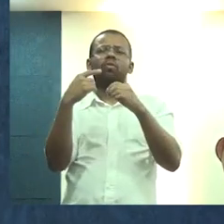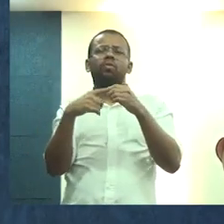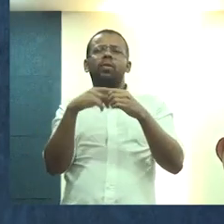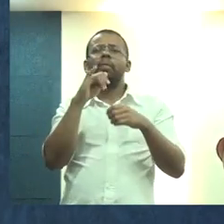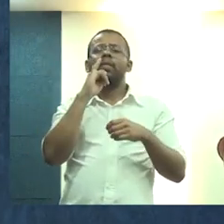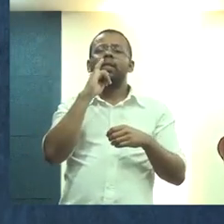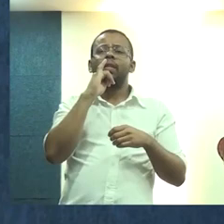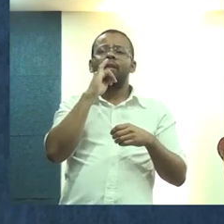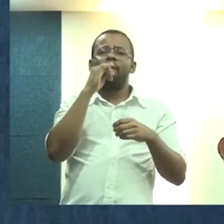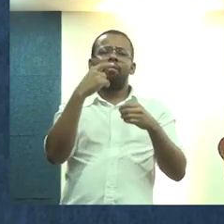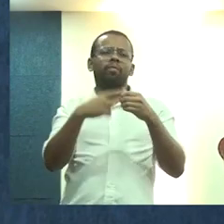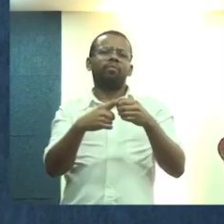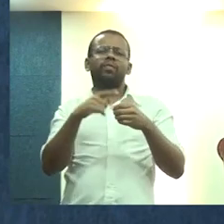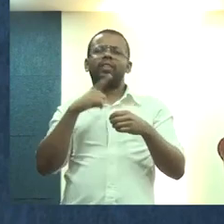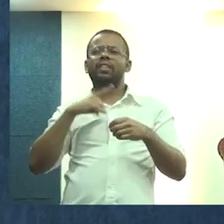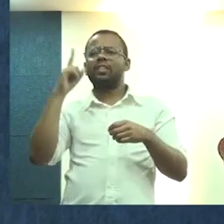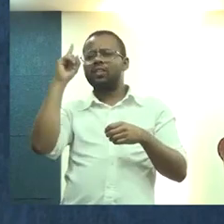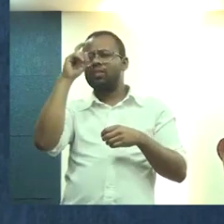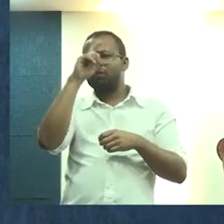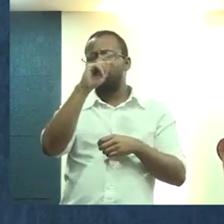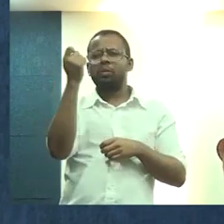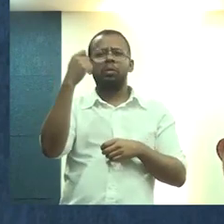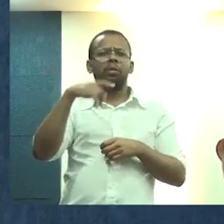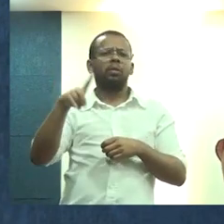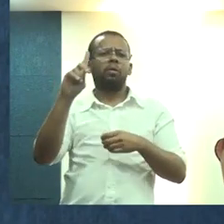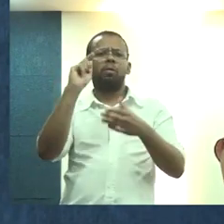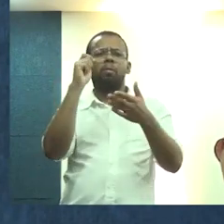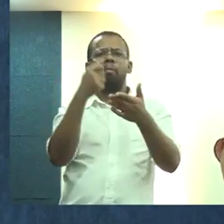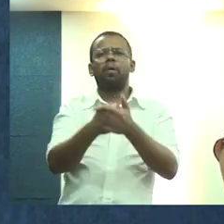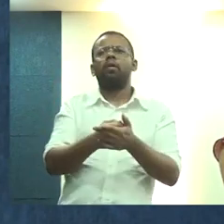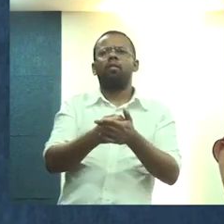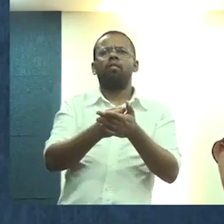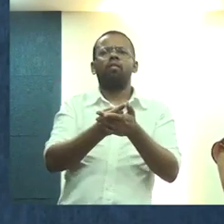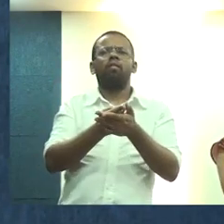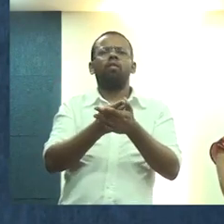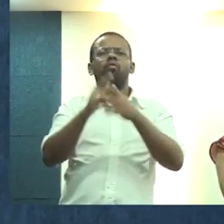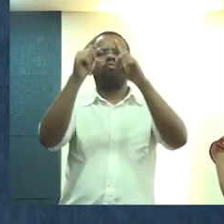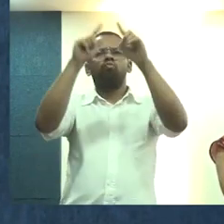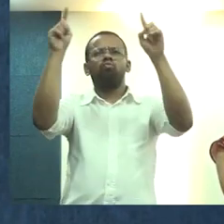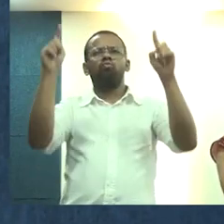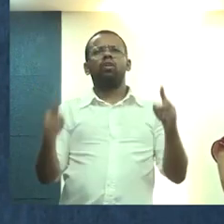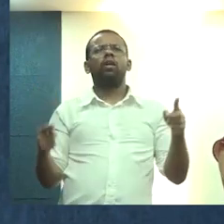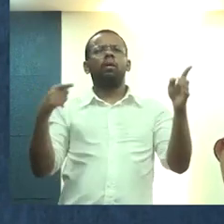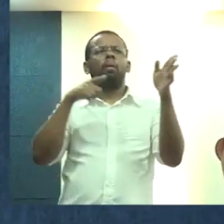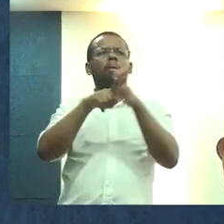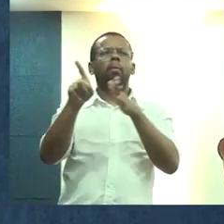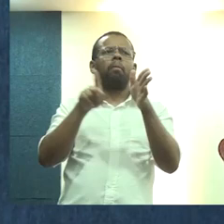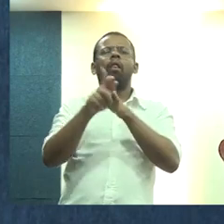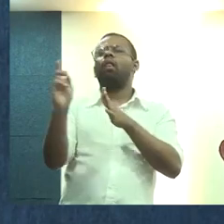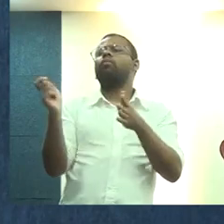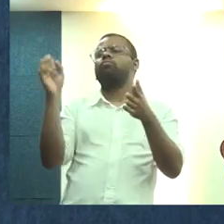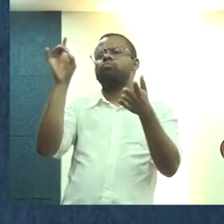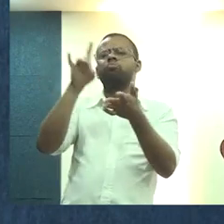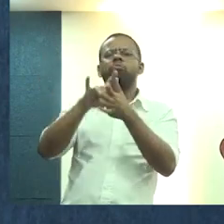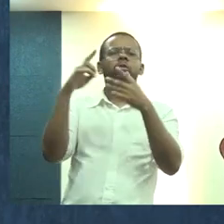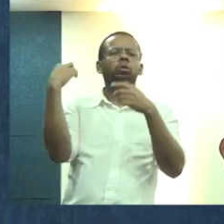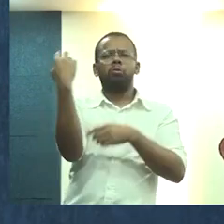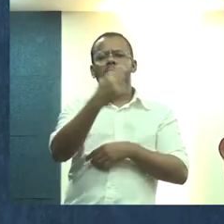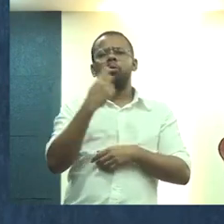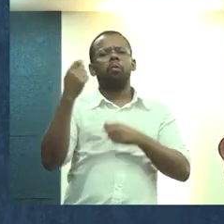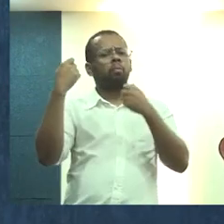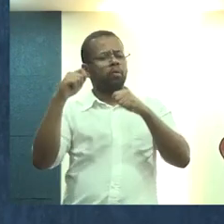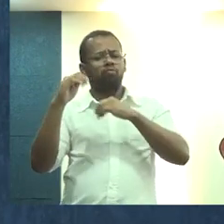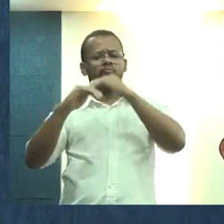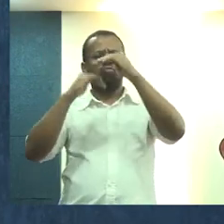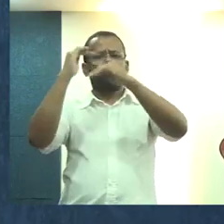O município, muitas vezes, com muita dificuldade, que mal paga a sua folha. Então, são perguntas legítimas e que a gente precisa